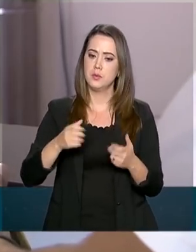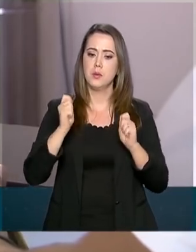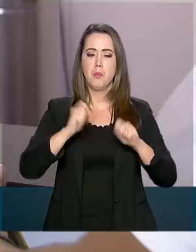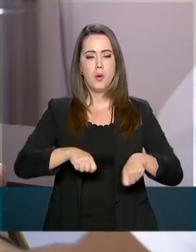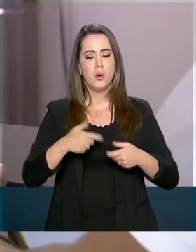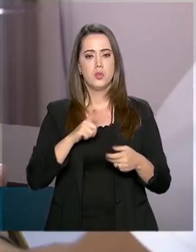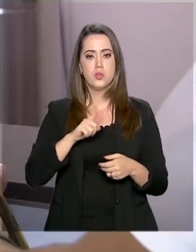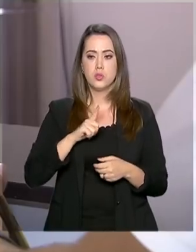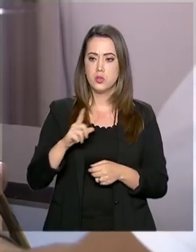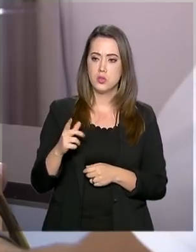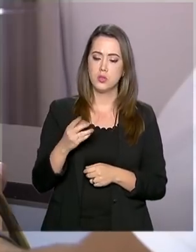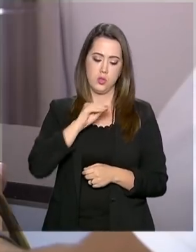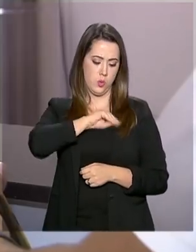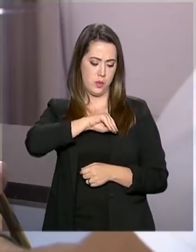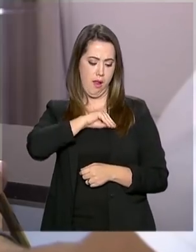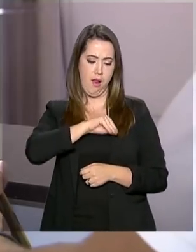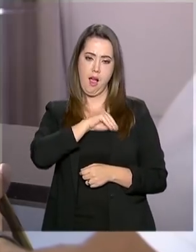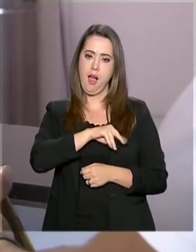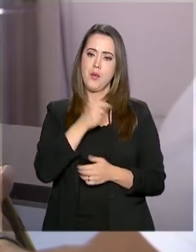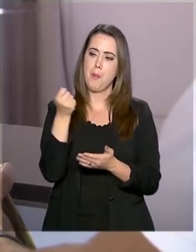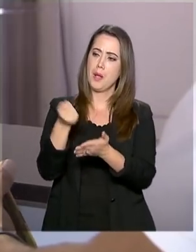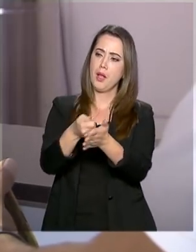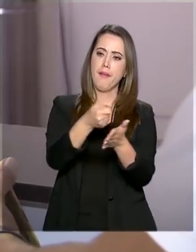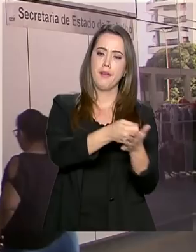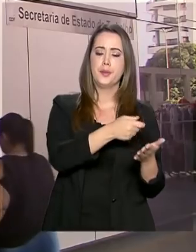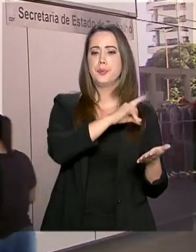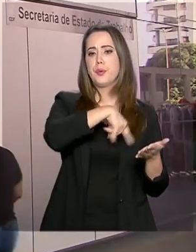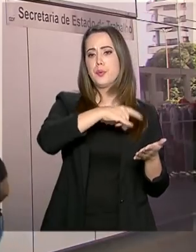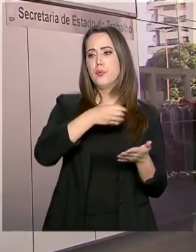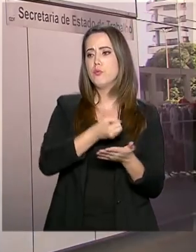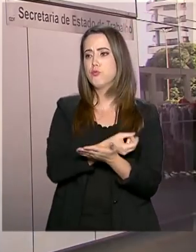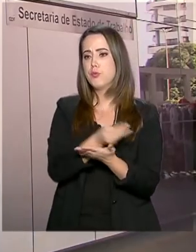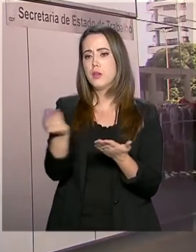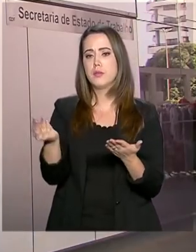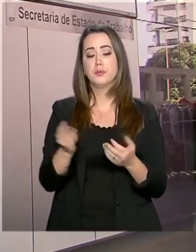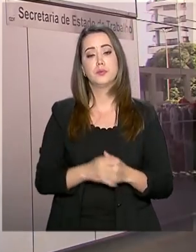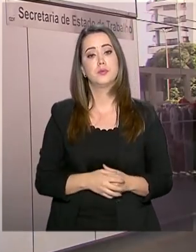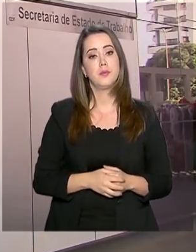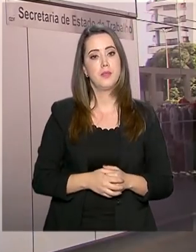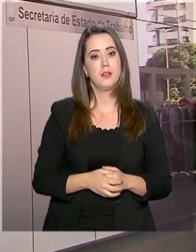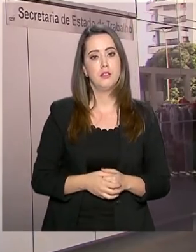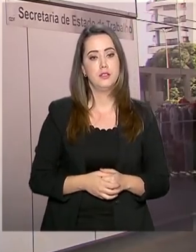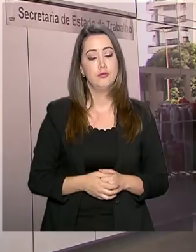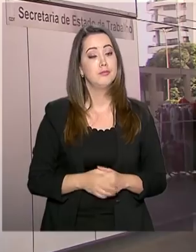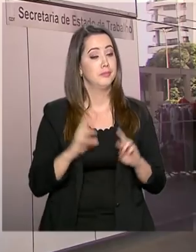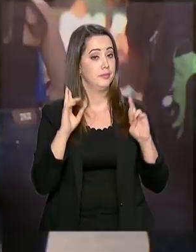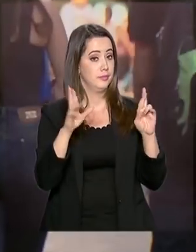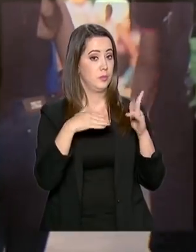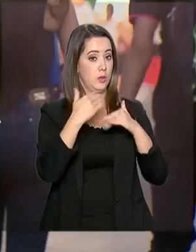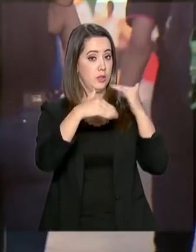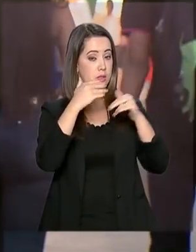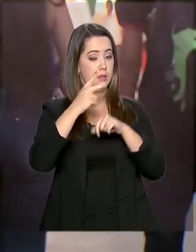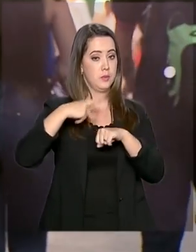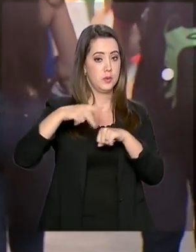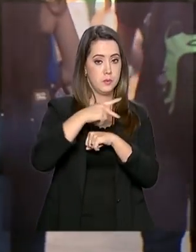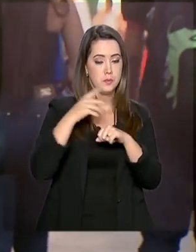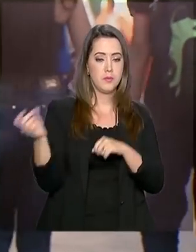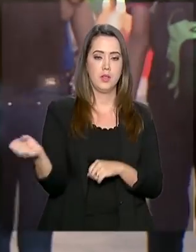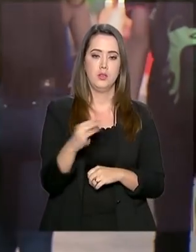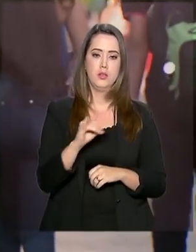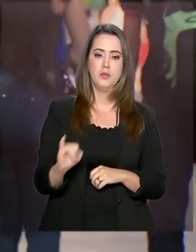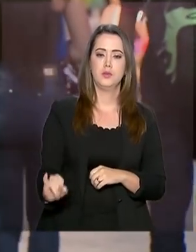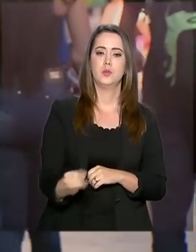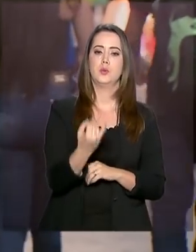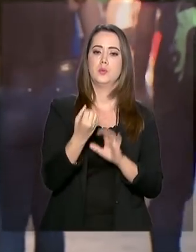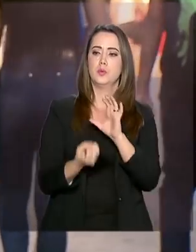pode contar com o seu dinheiro para pagar suas contas. Com a perspectiva de crescimento do emprego no país, novas oportunidades